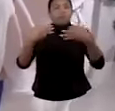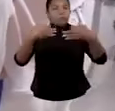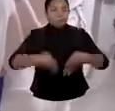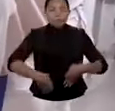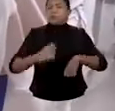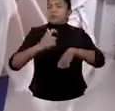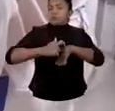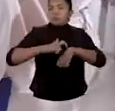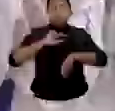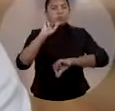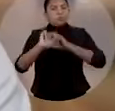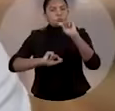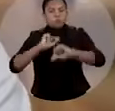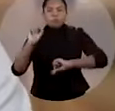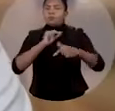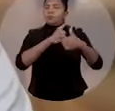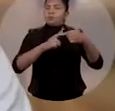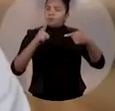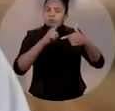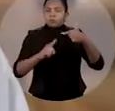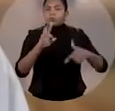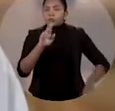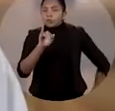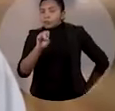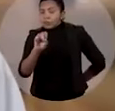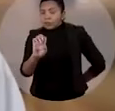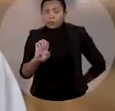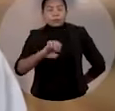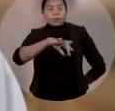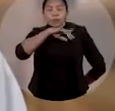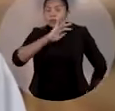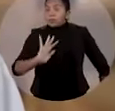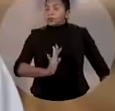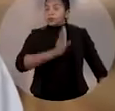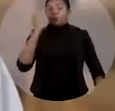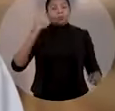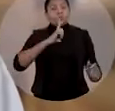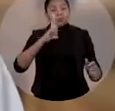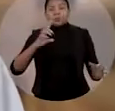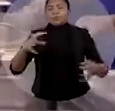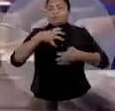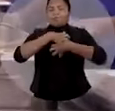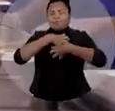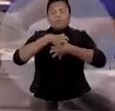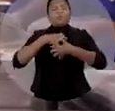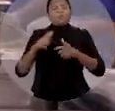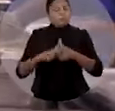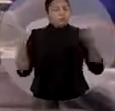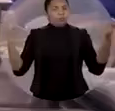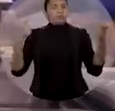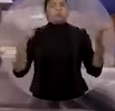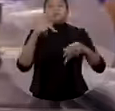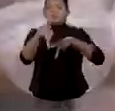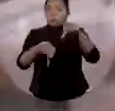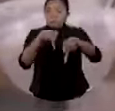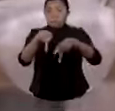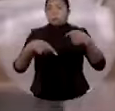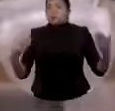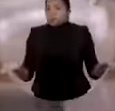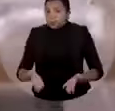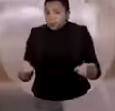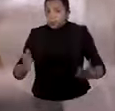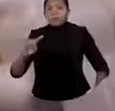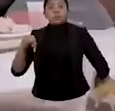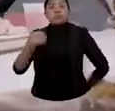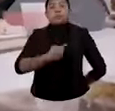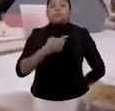no momento em que esta crise terrível atingiu parte da nossa população. Hoje, os